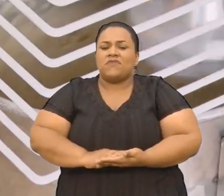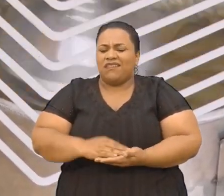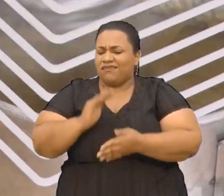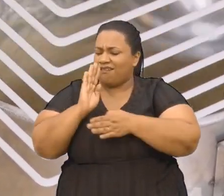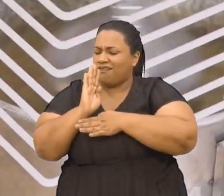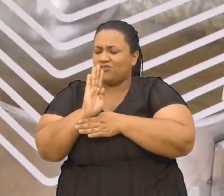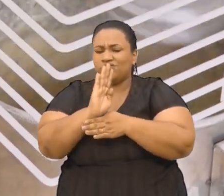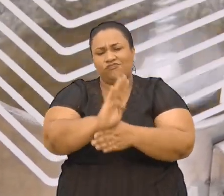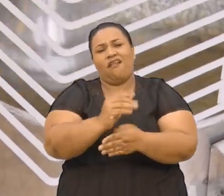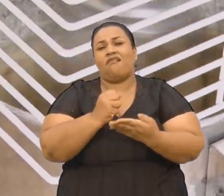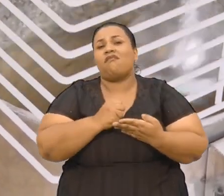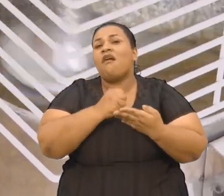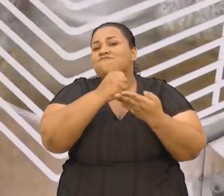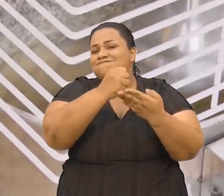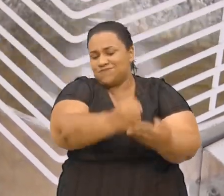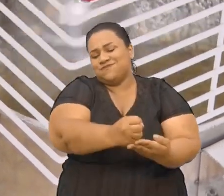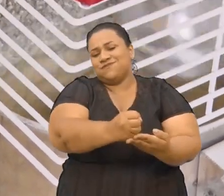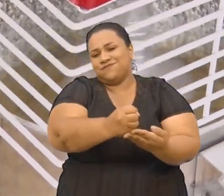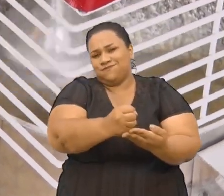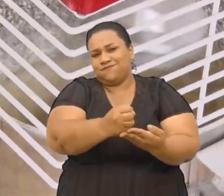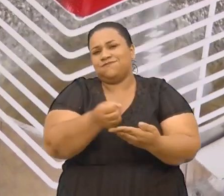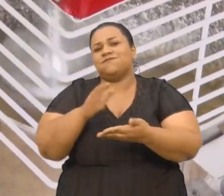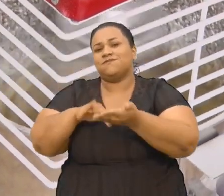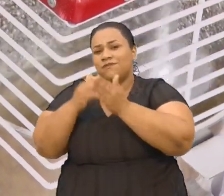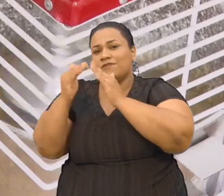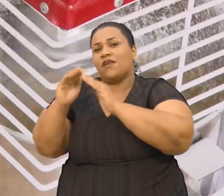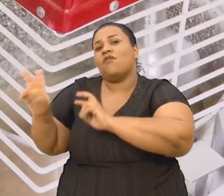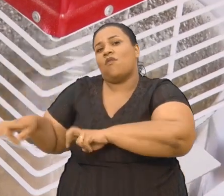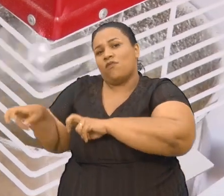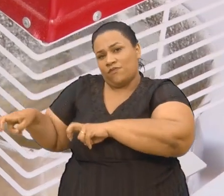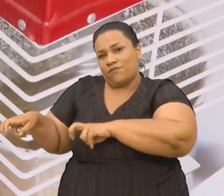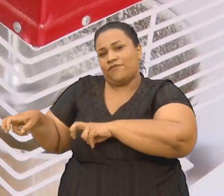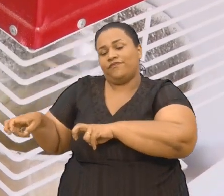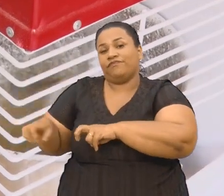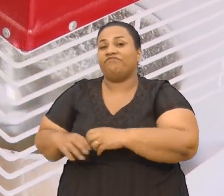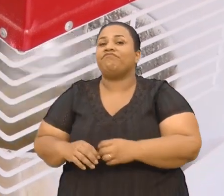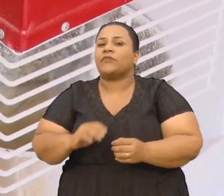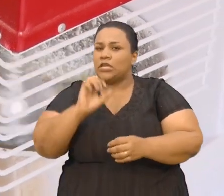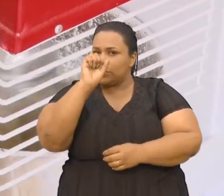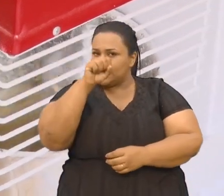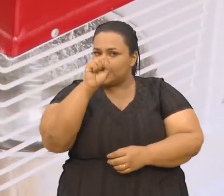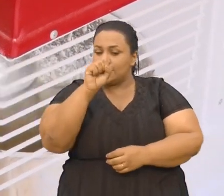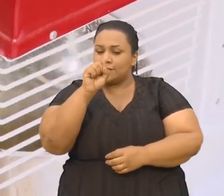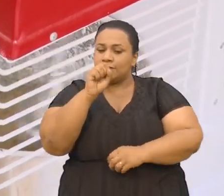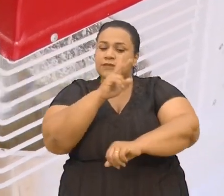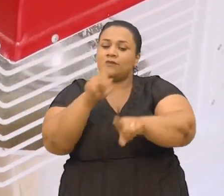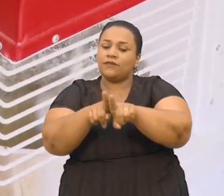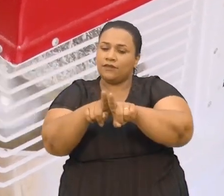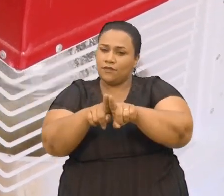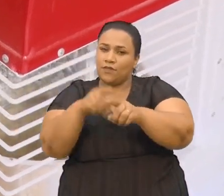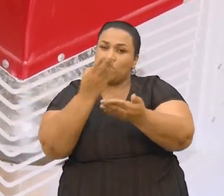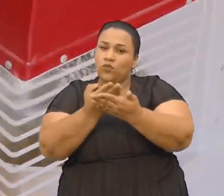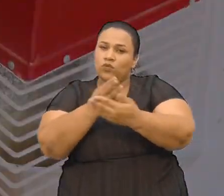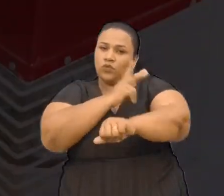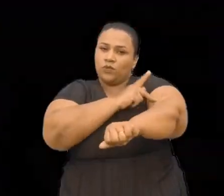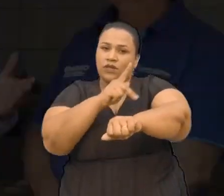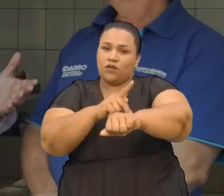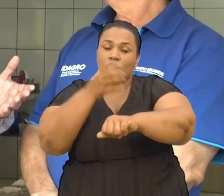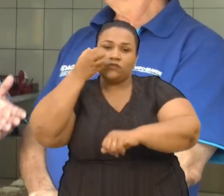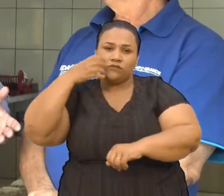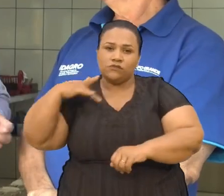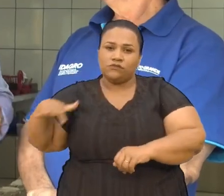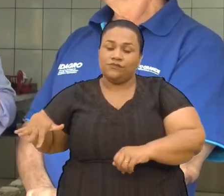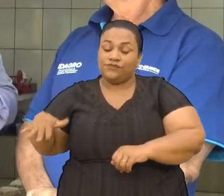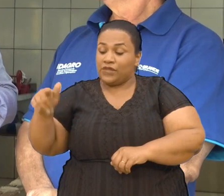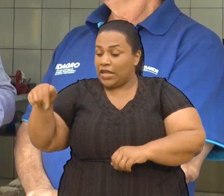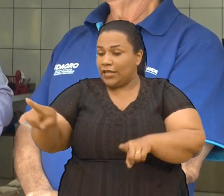ajuda De grande auxílio E apoio Aqui na escola Isso Para fazer a parte Pedagógica Dessas crianças Também E